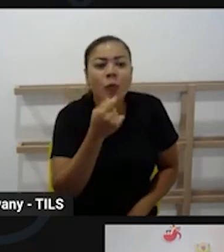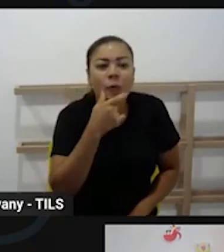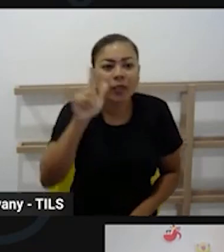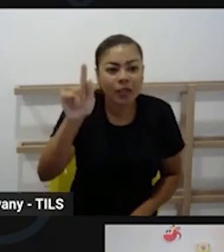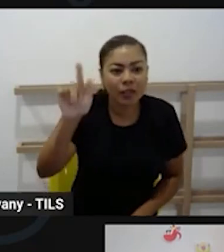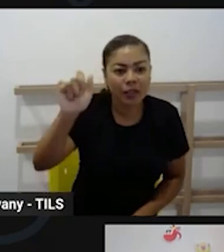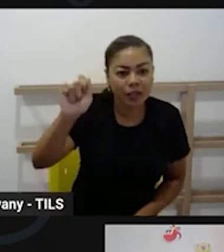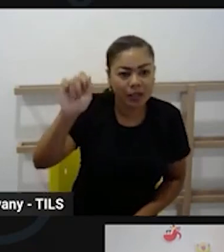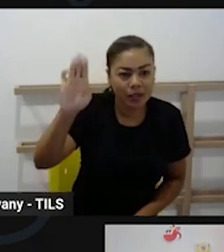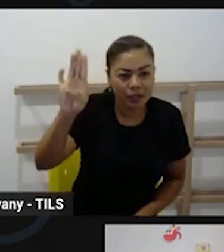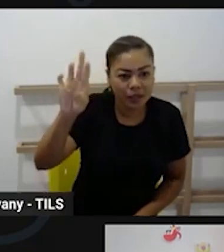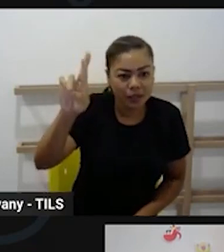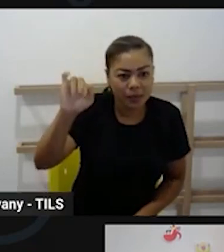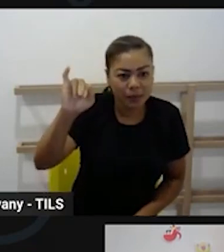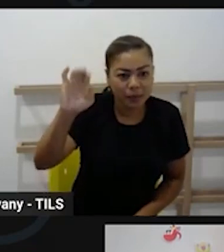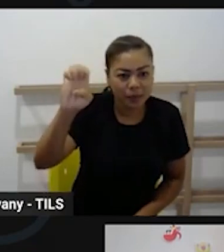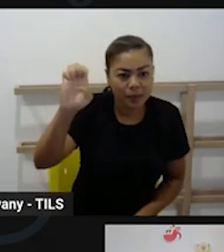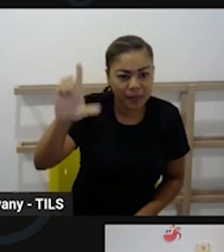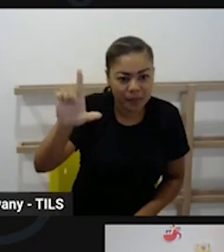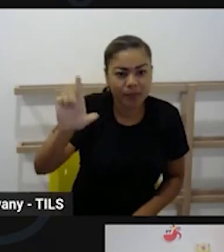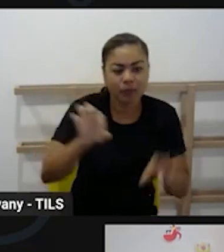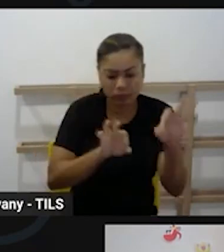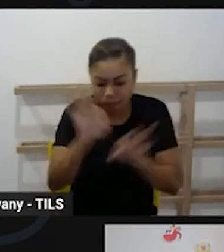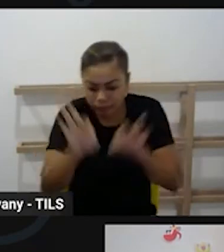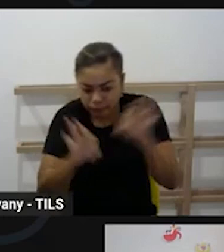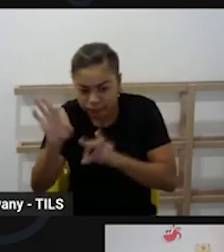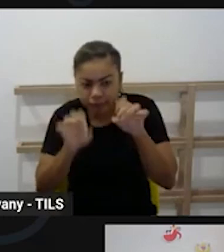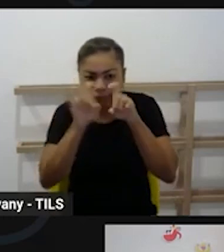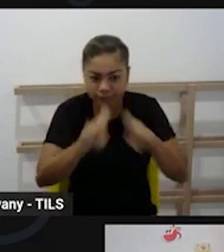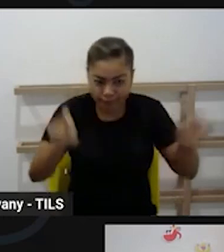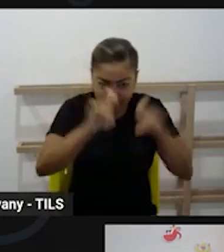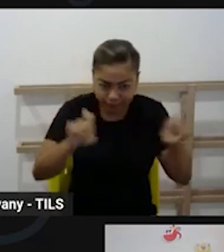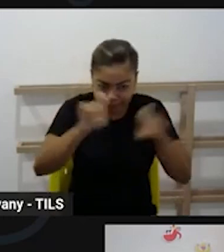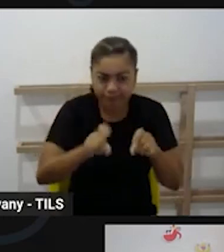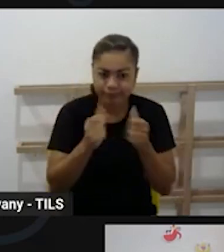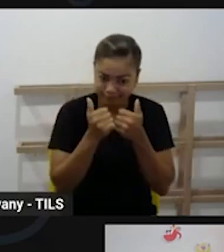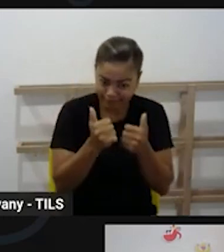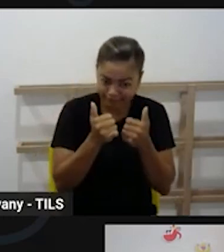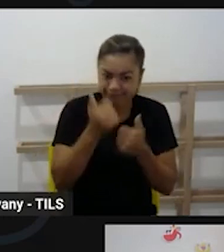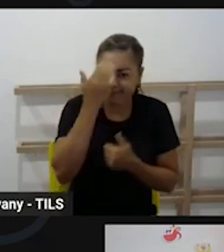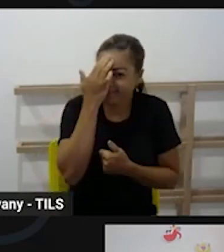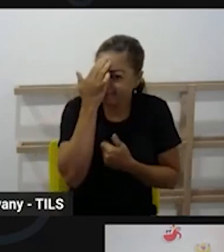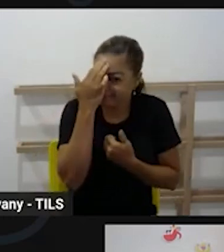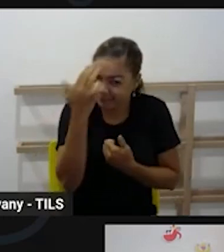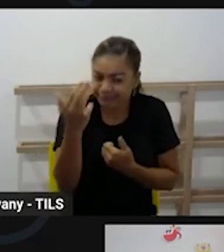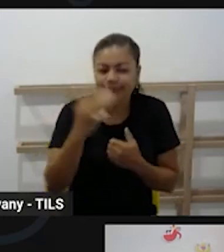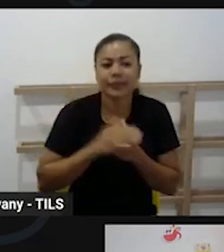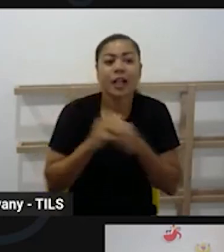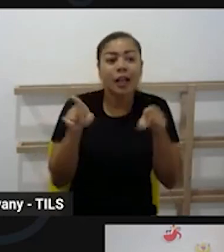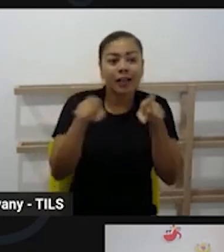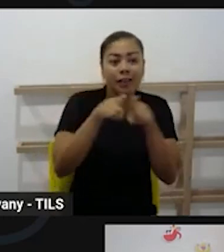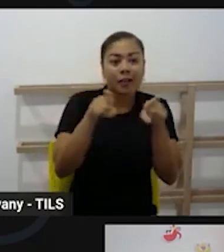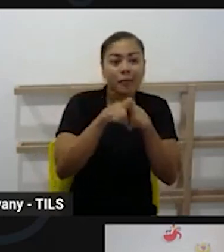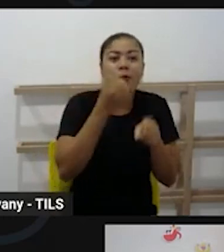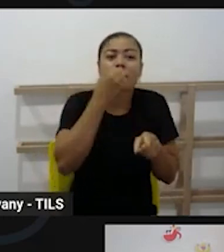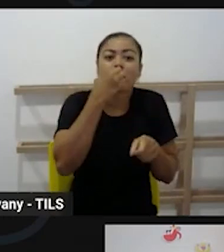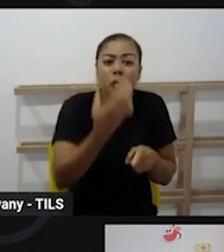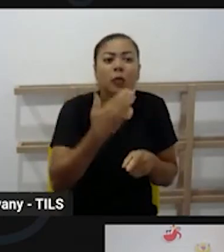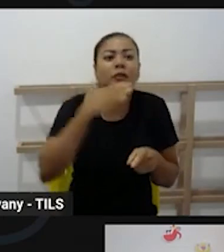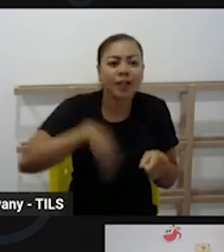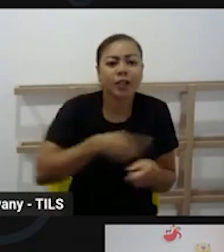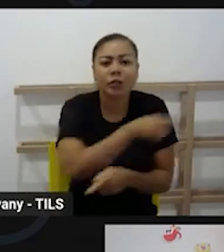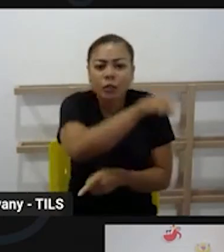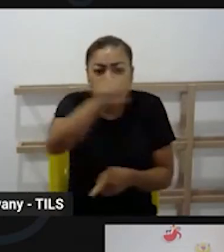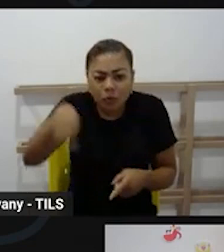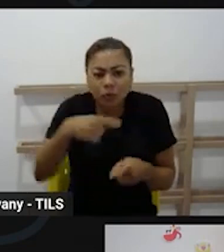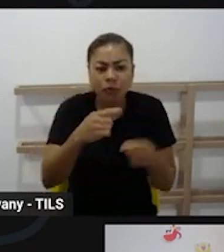NUTEC, do suporte técnico aqui da Secretaria de Educação. Quero dar boa tarde, quero agradecer a participação de todos